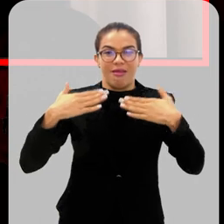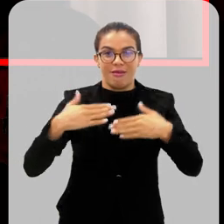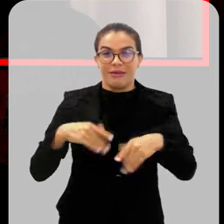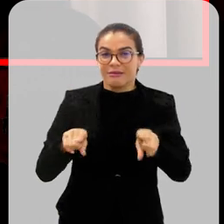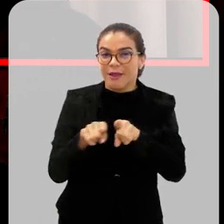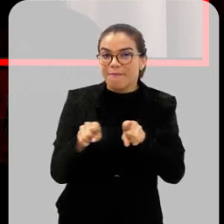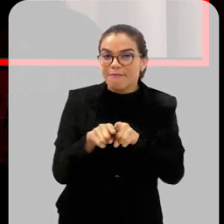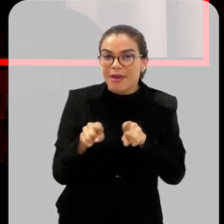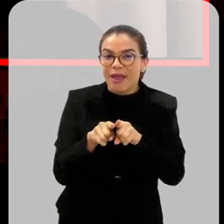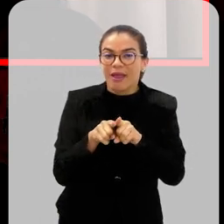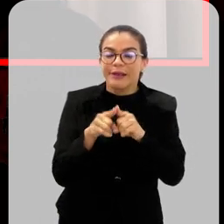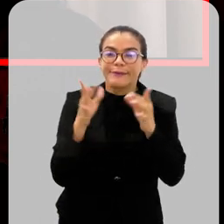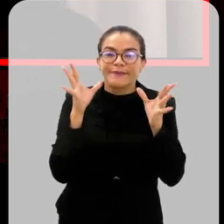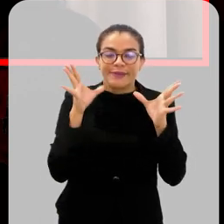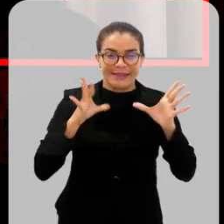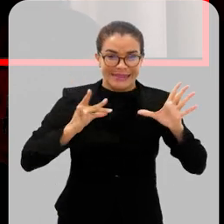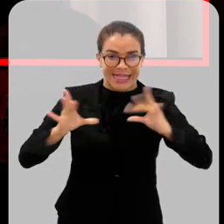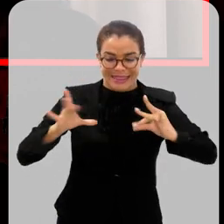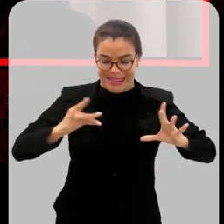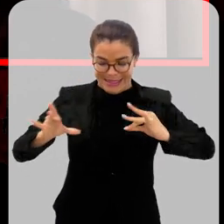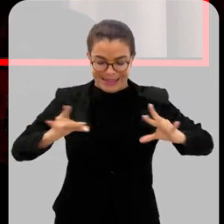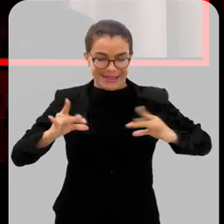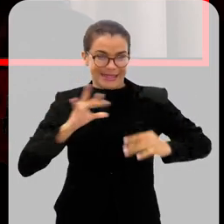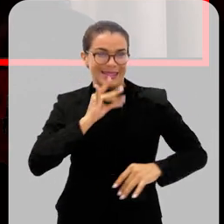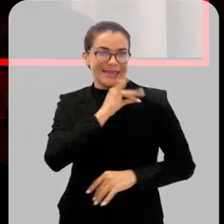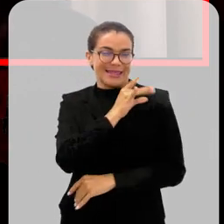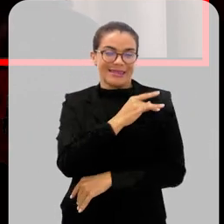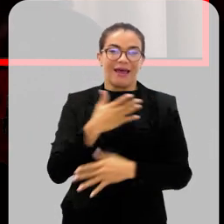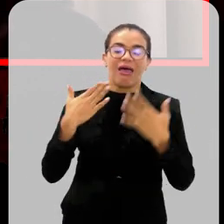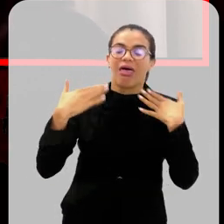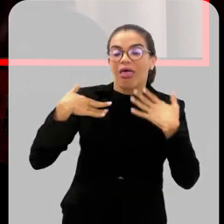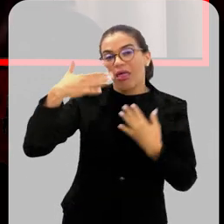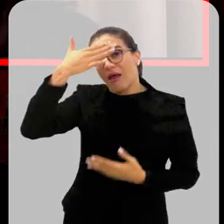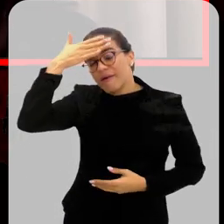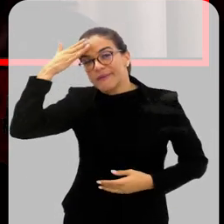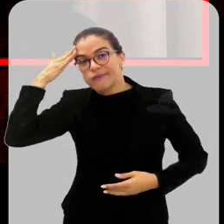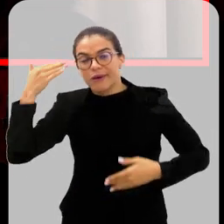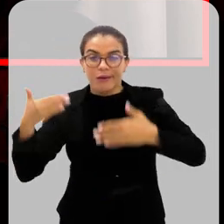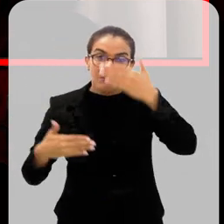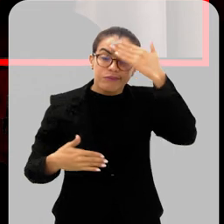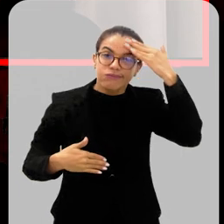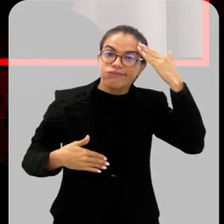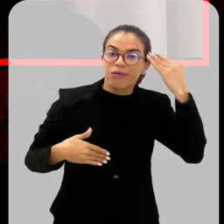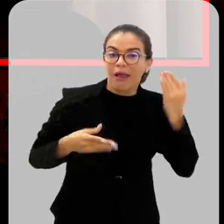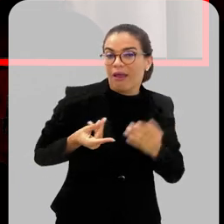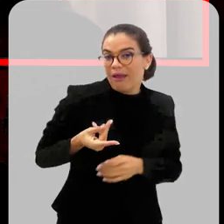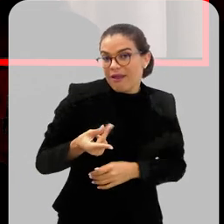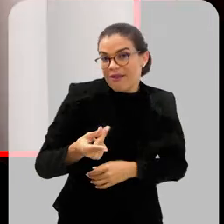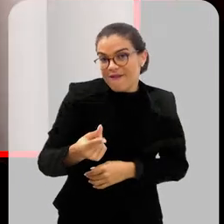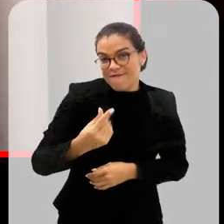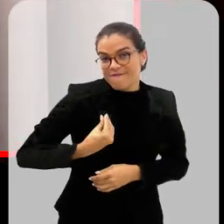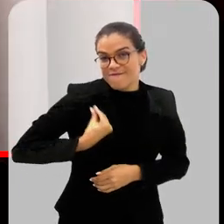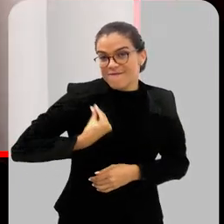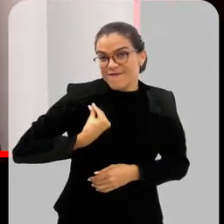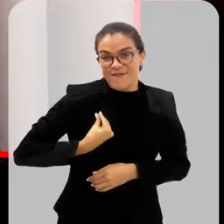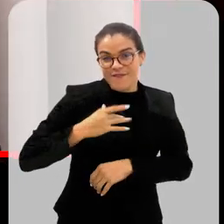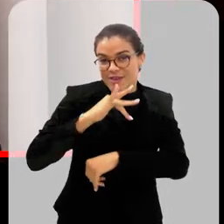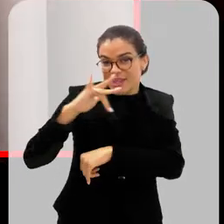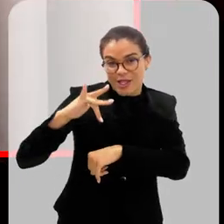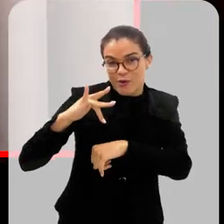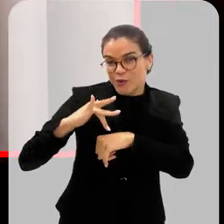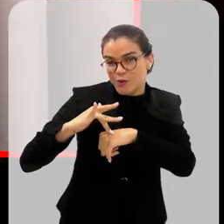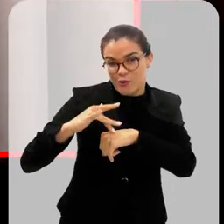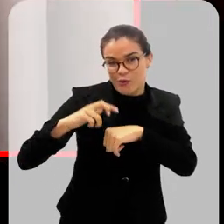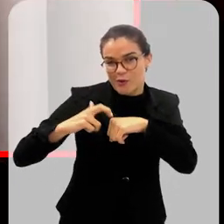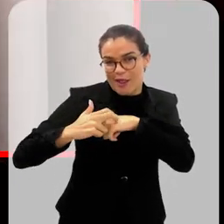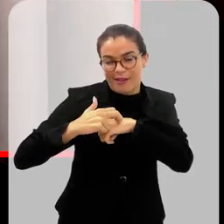só isso também, a umidade contribui muito para que ele tenha uma vida maior, um tempo de vida maior. E